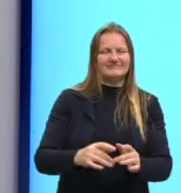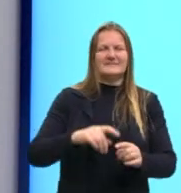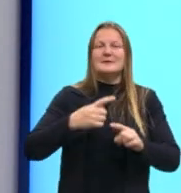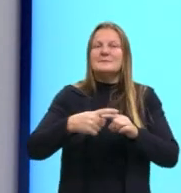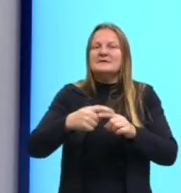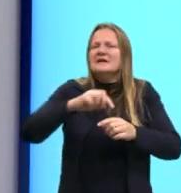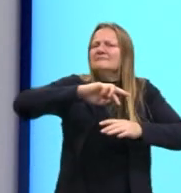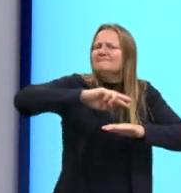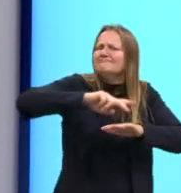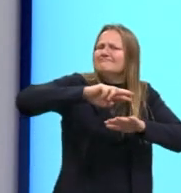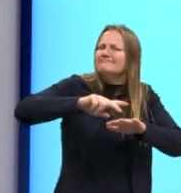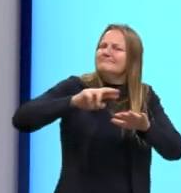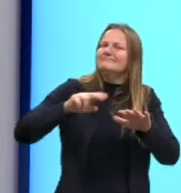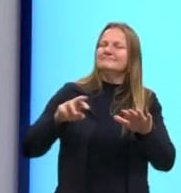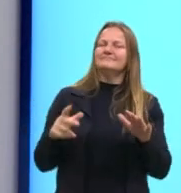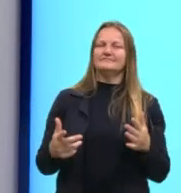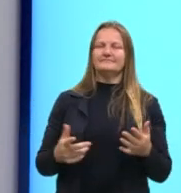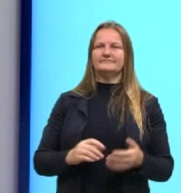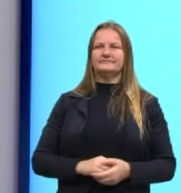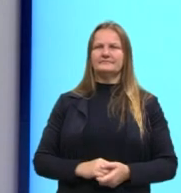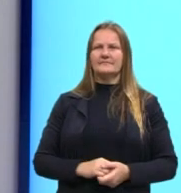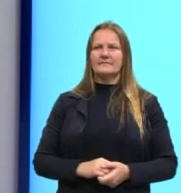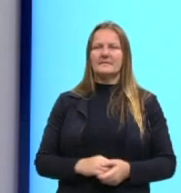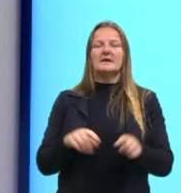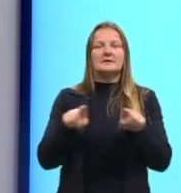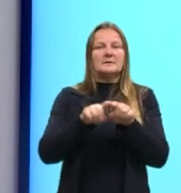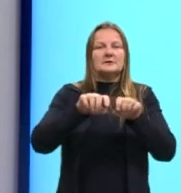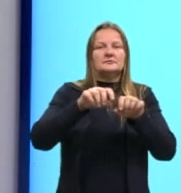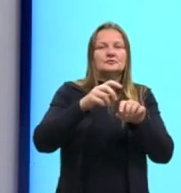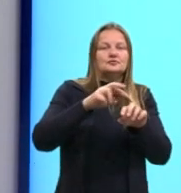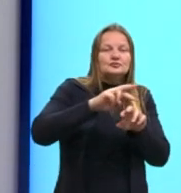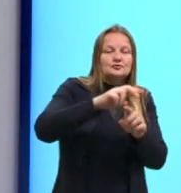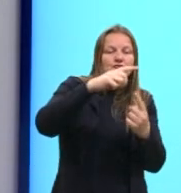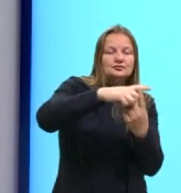toda essa diversidade. A fragmentação,